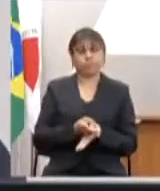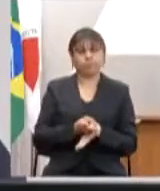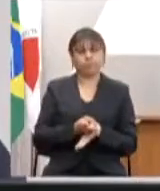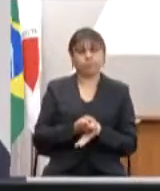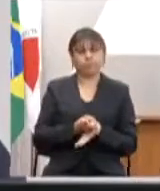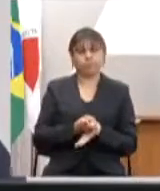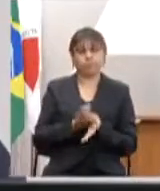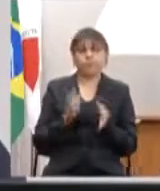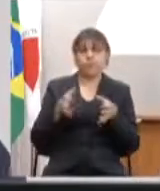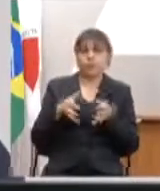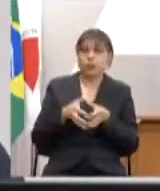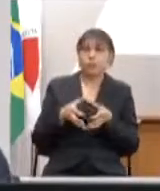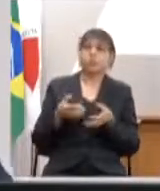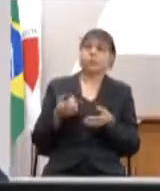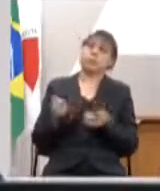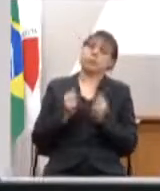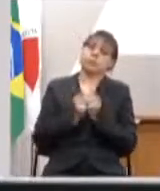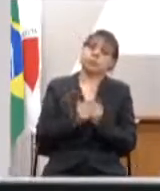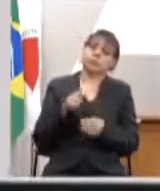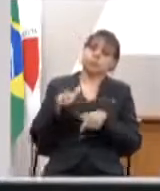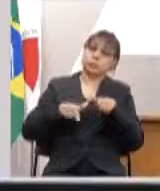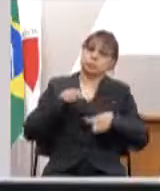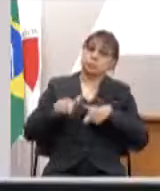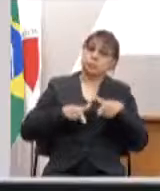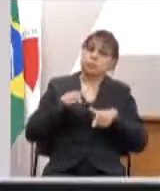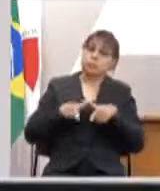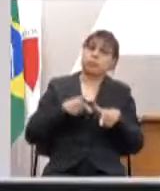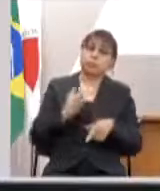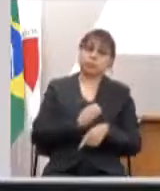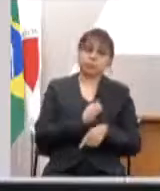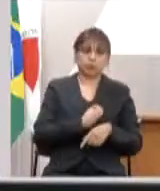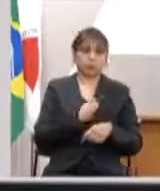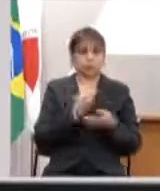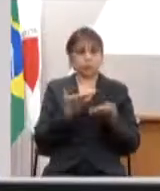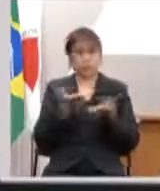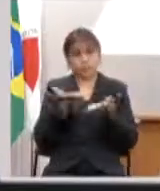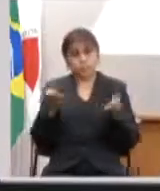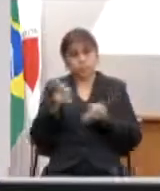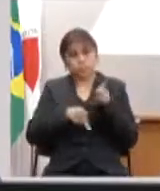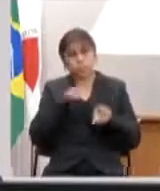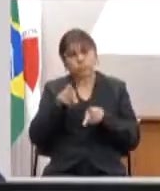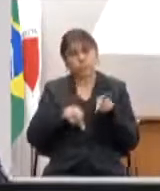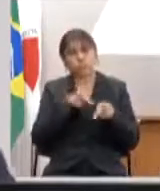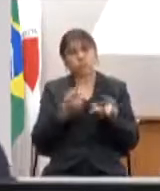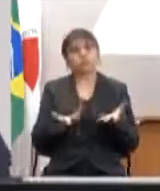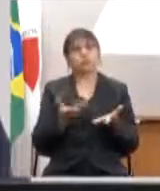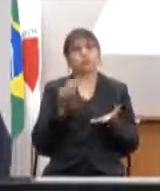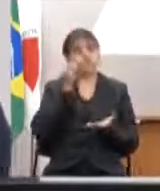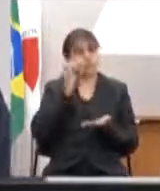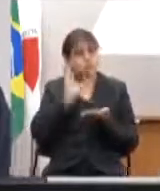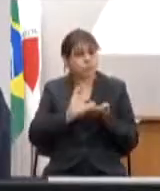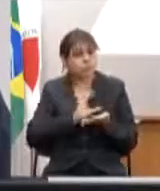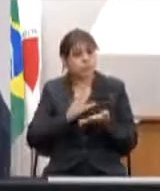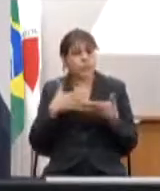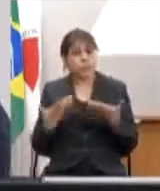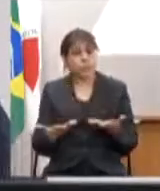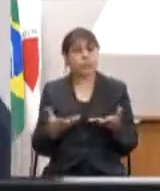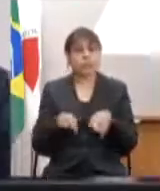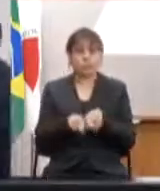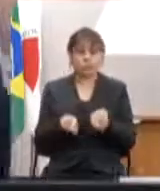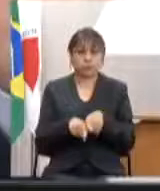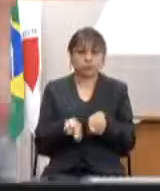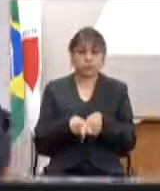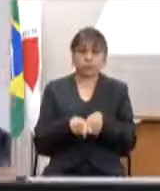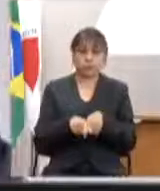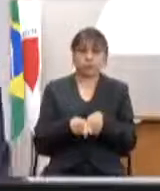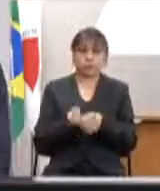comissão juntamente com a participação popular alocando recursos então é também recursos nas